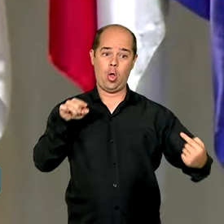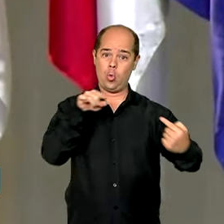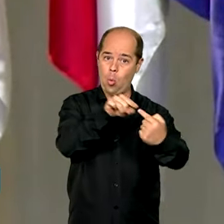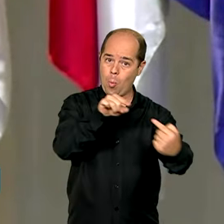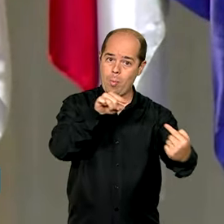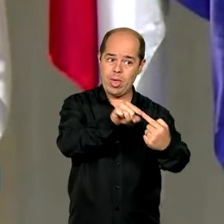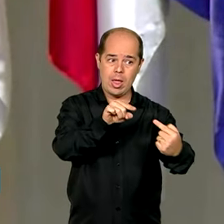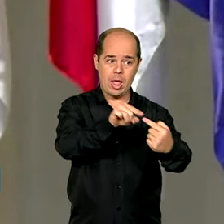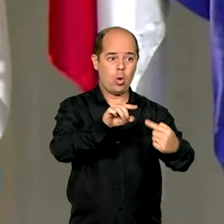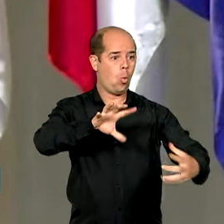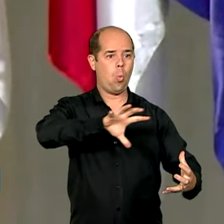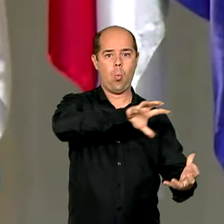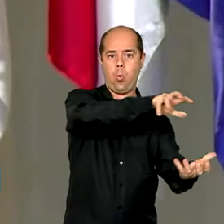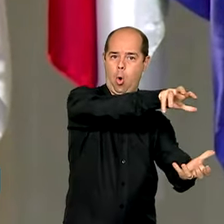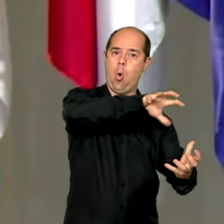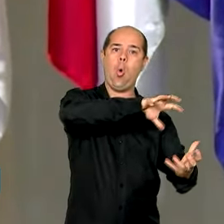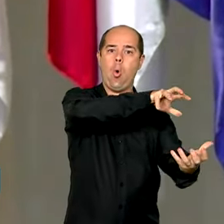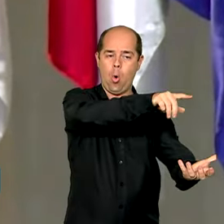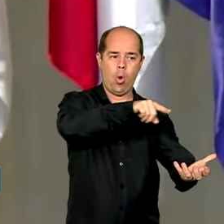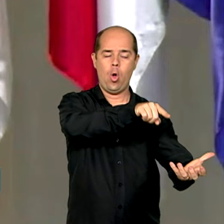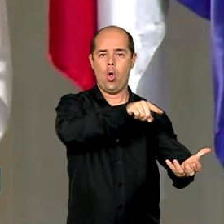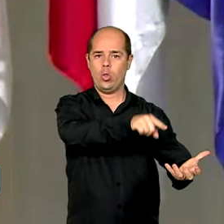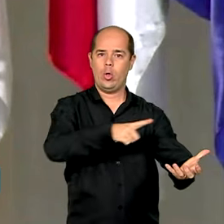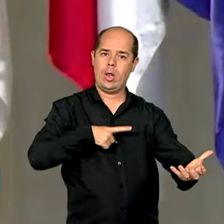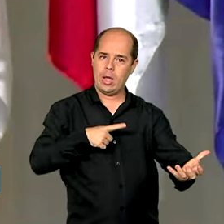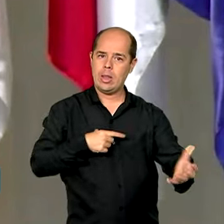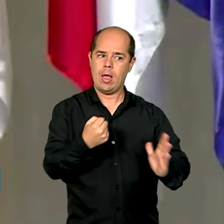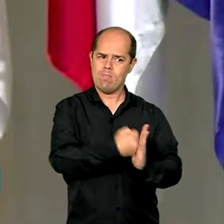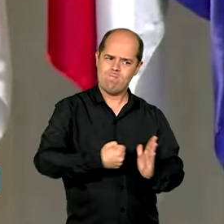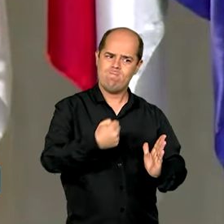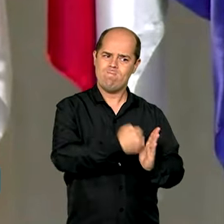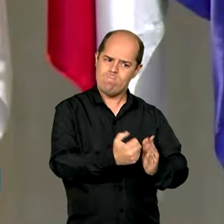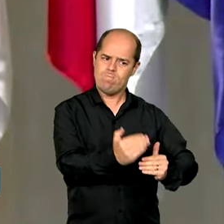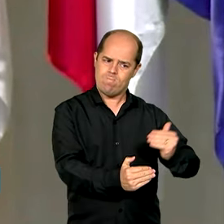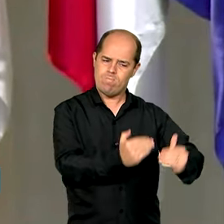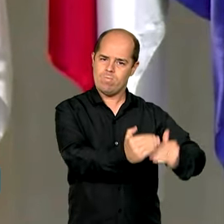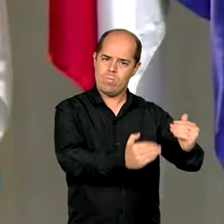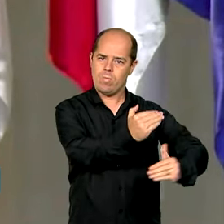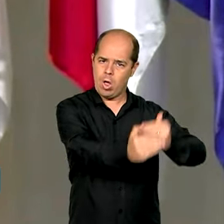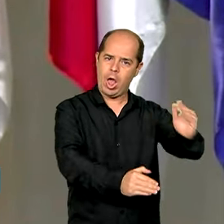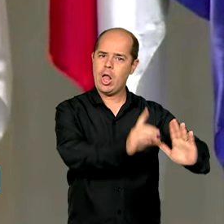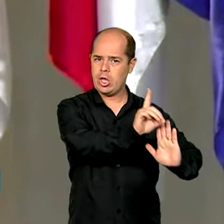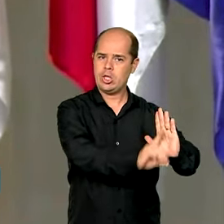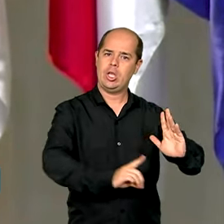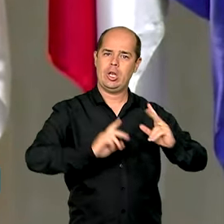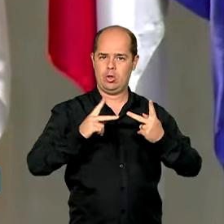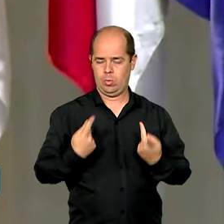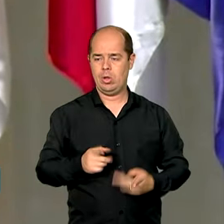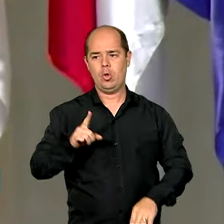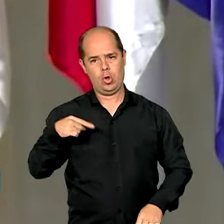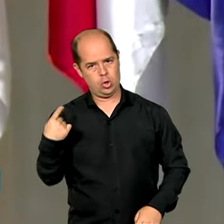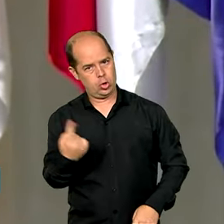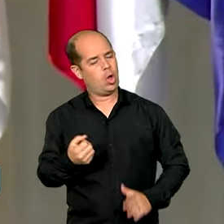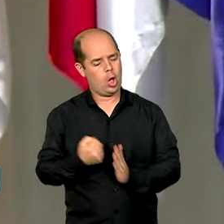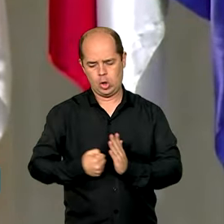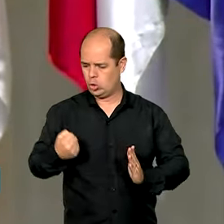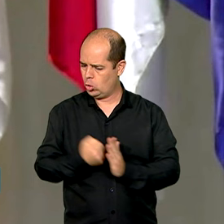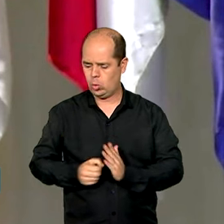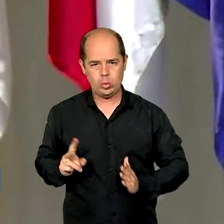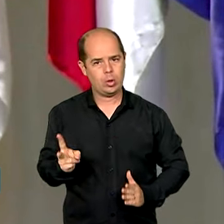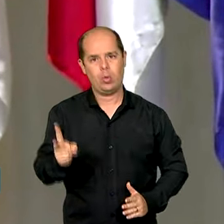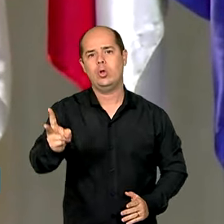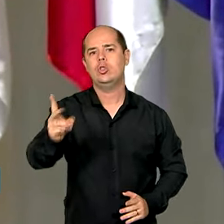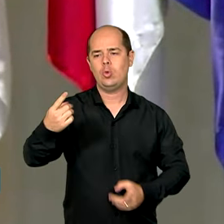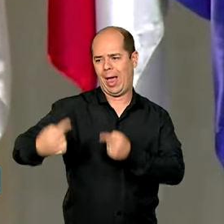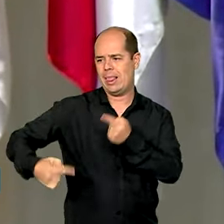em construção. Não está nada dado, não está nada posto. Nós é temos que pôr isso na luta constante, no debate,